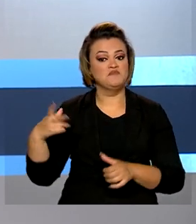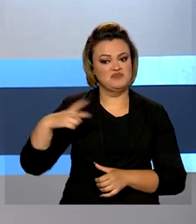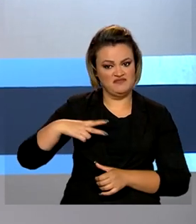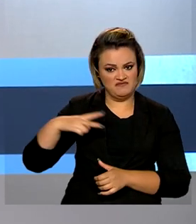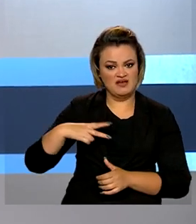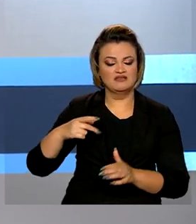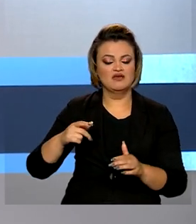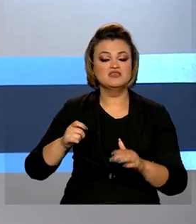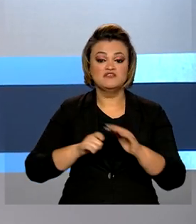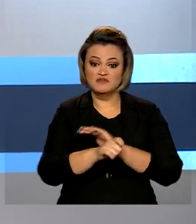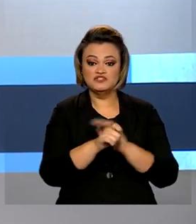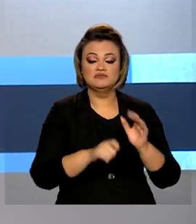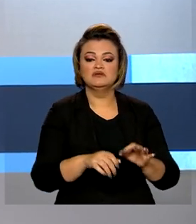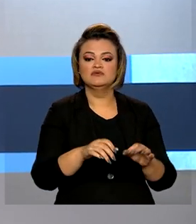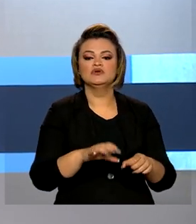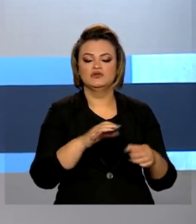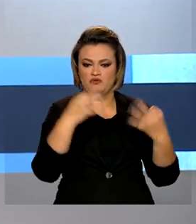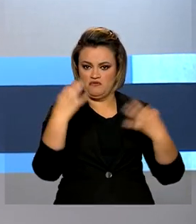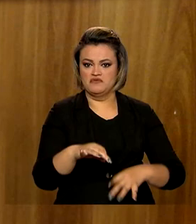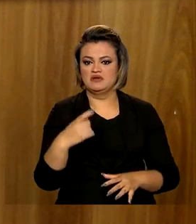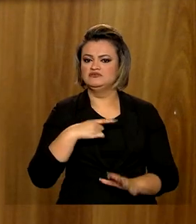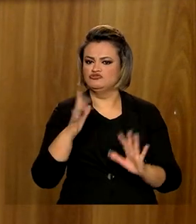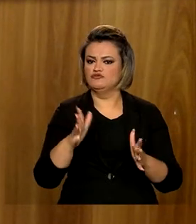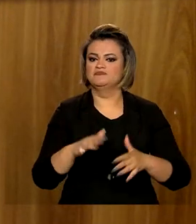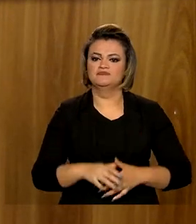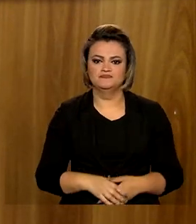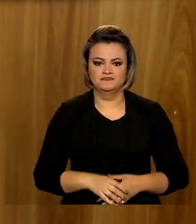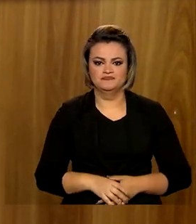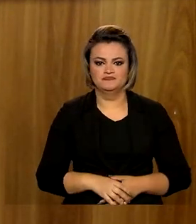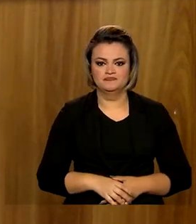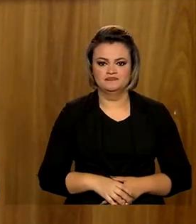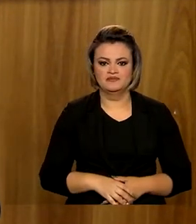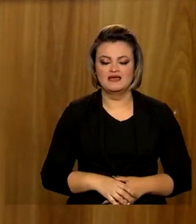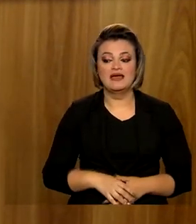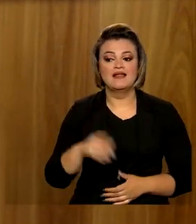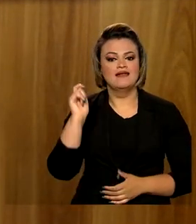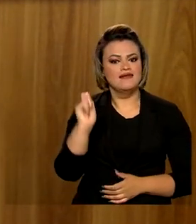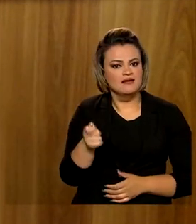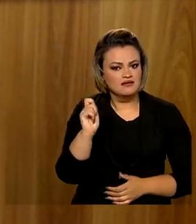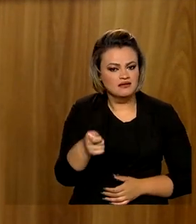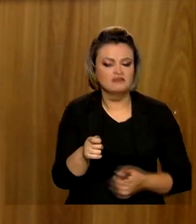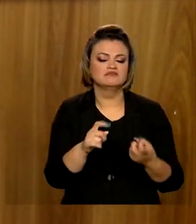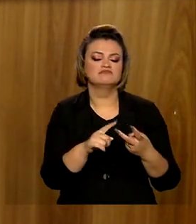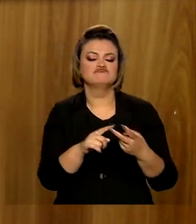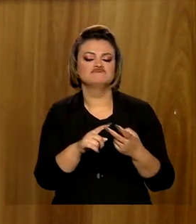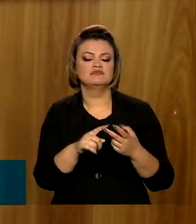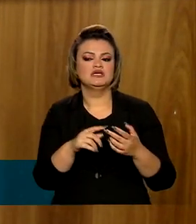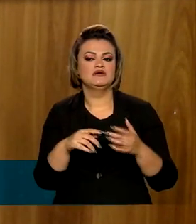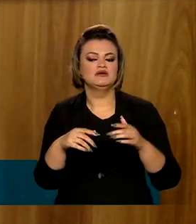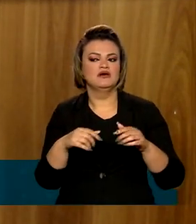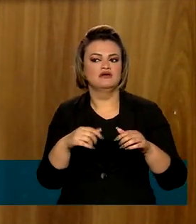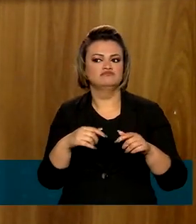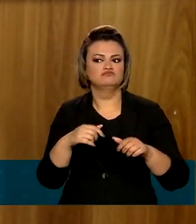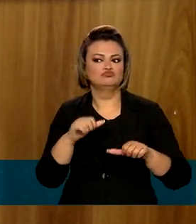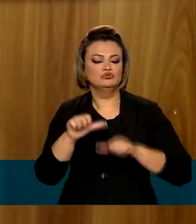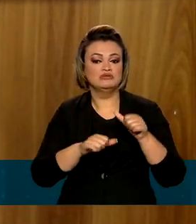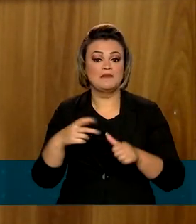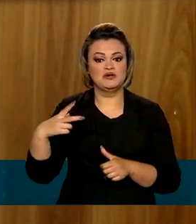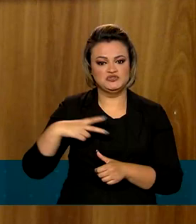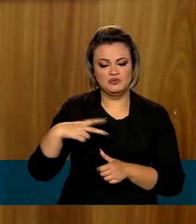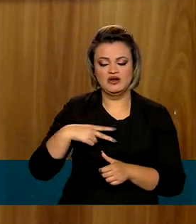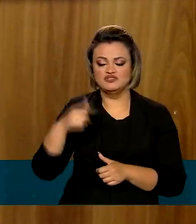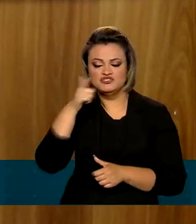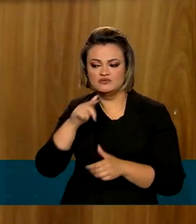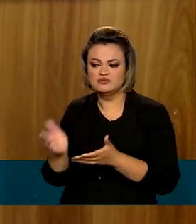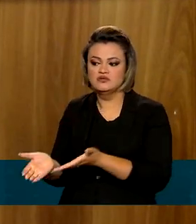já garantidos para o país. Com esses leilões e privatizações, nós já arrecadamos 150